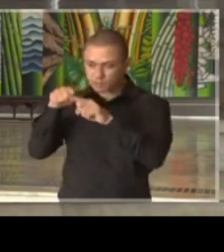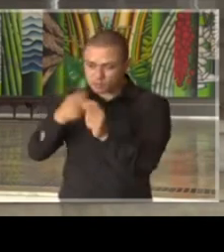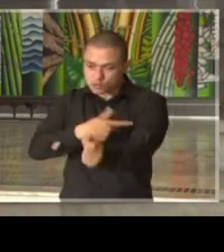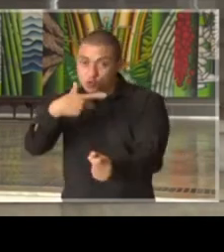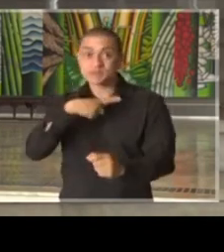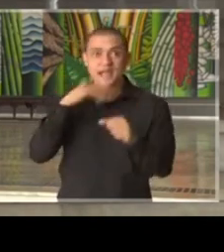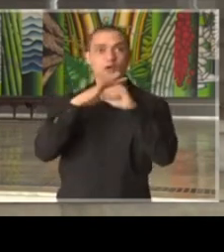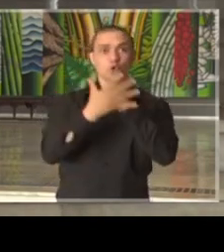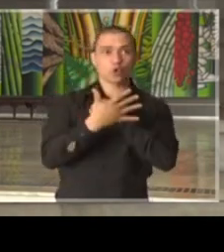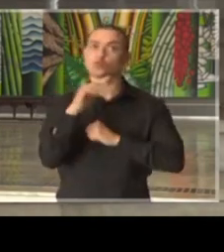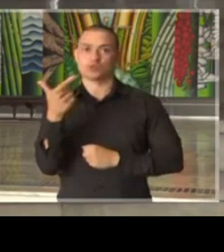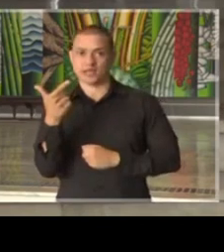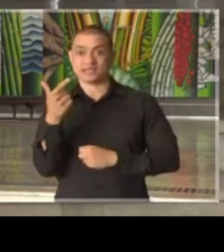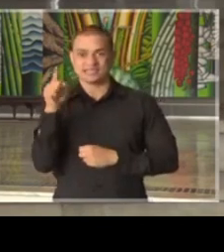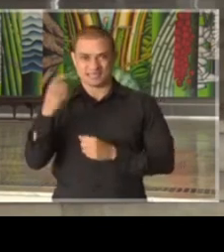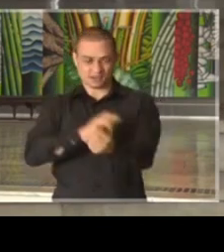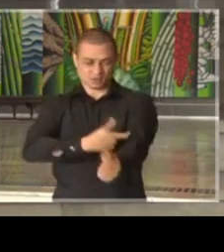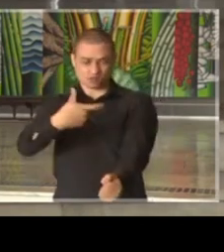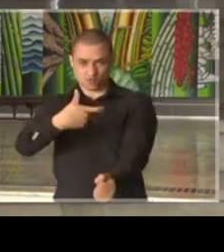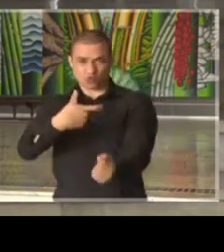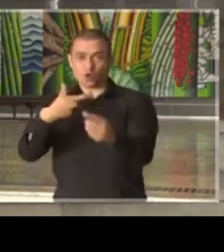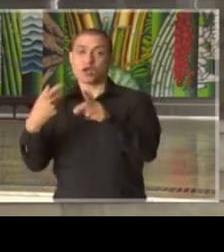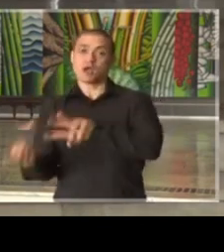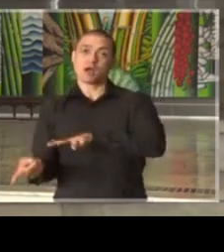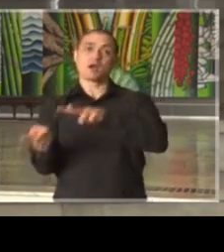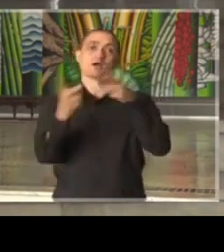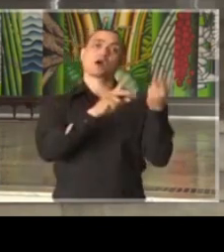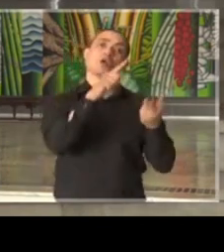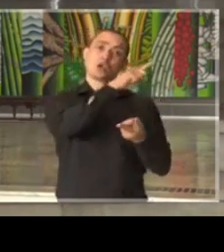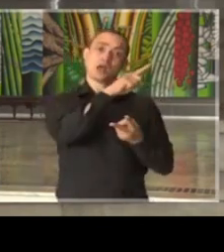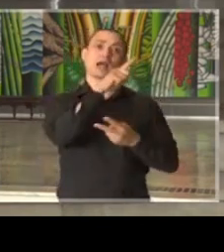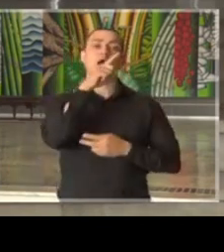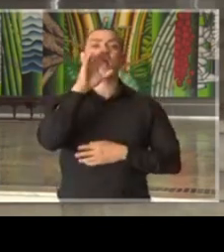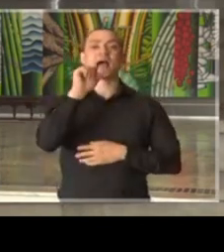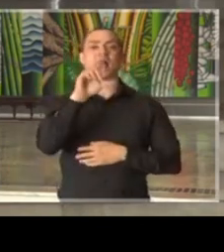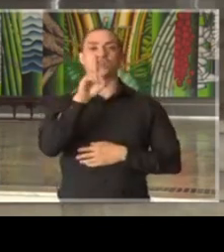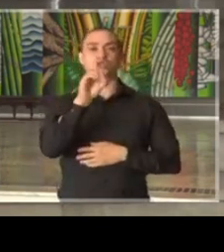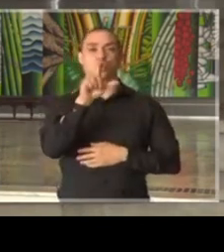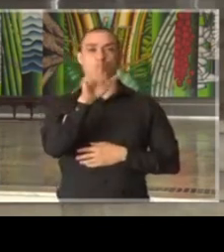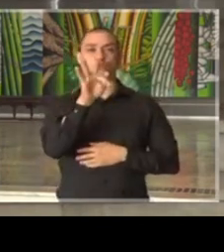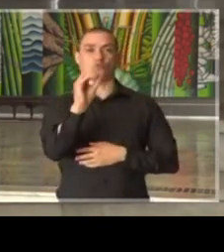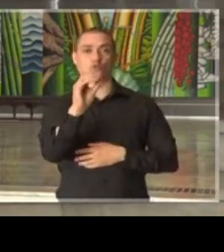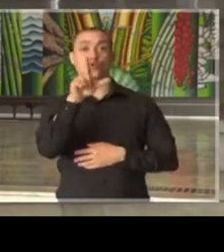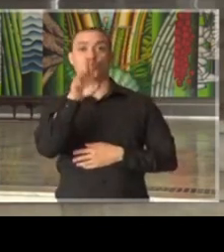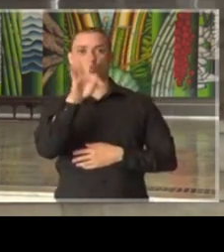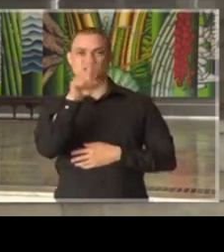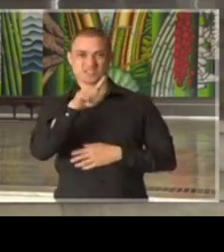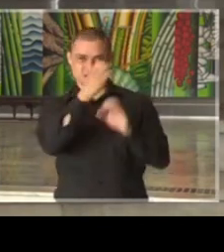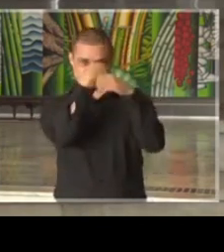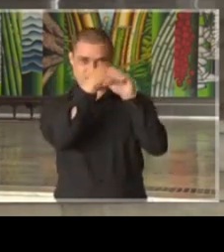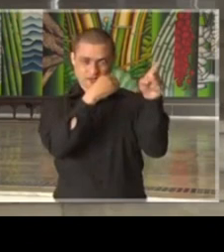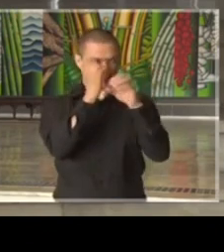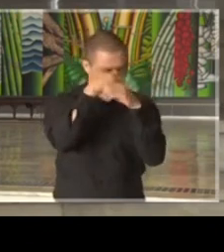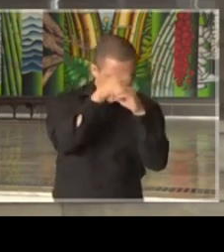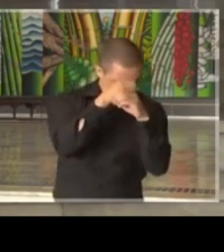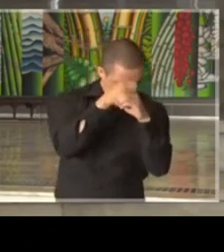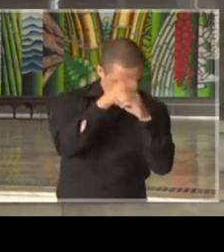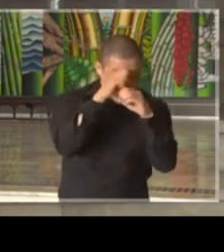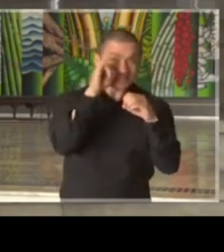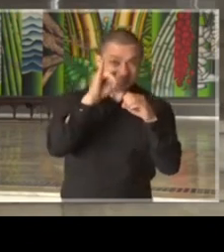coronavírus. Esse exame vai para o Instituto Adolfo Lutz e o óbito,